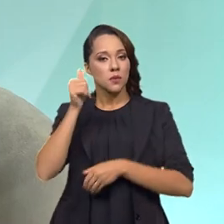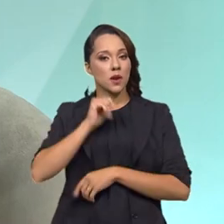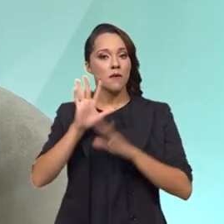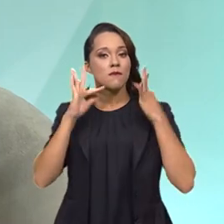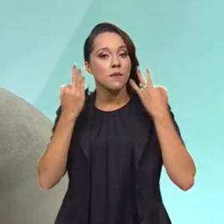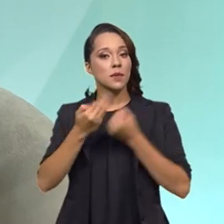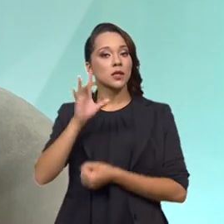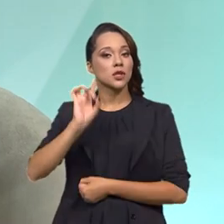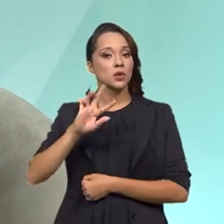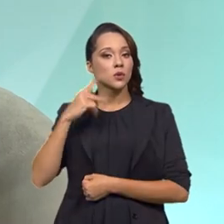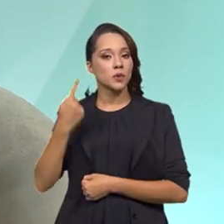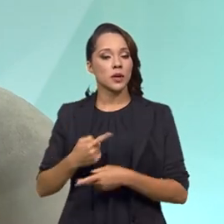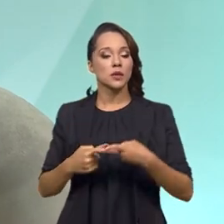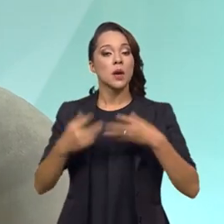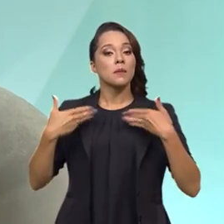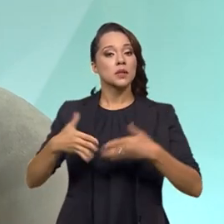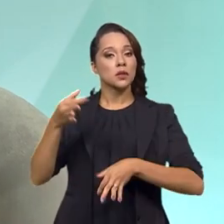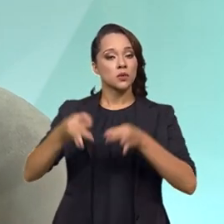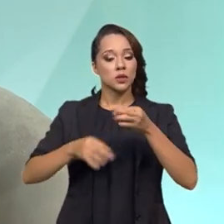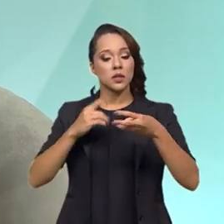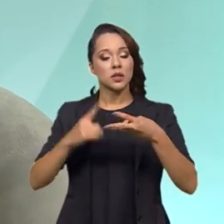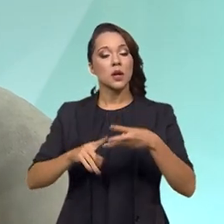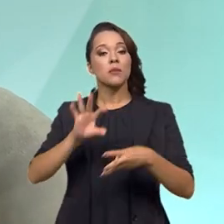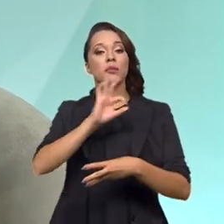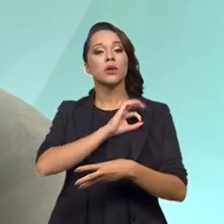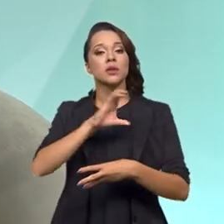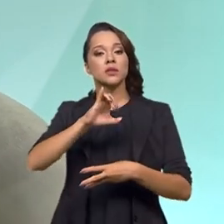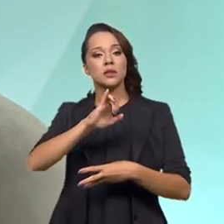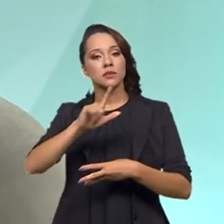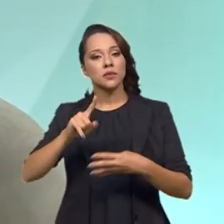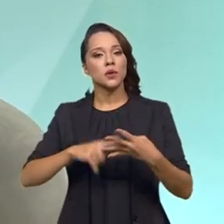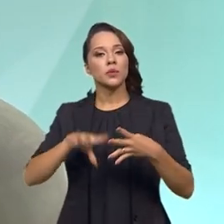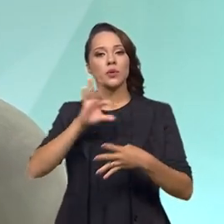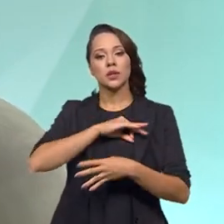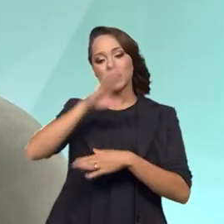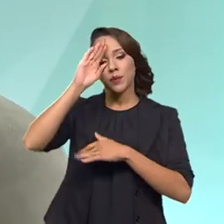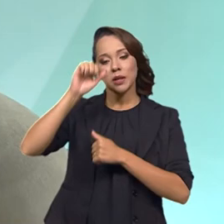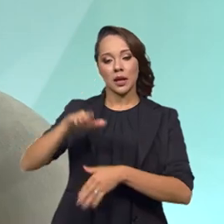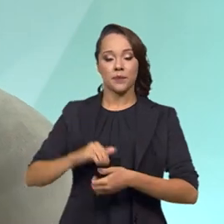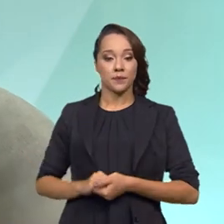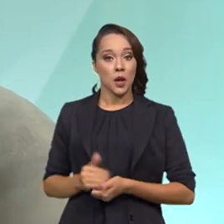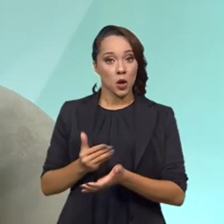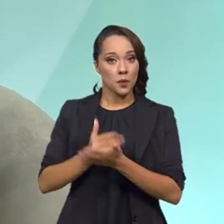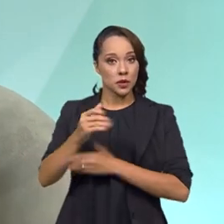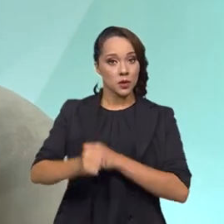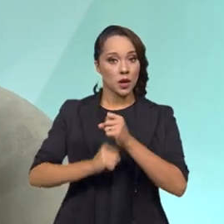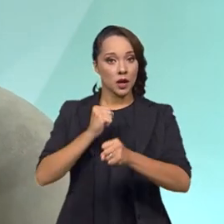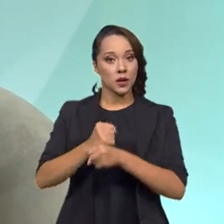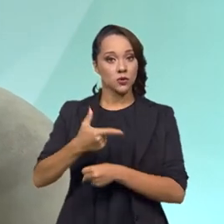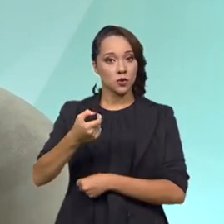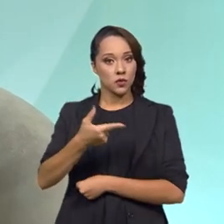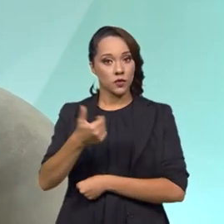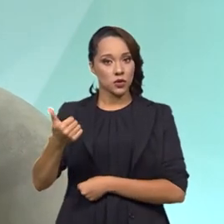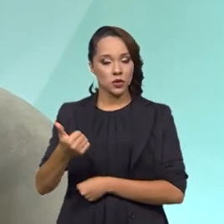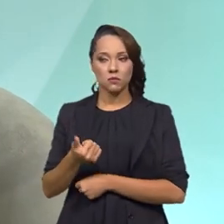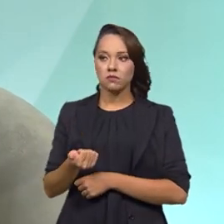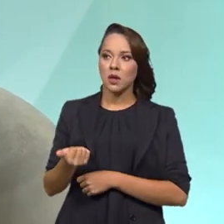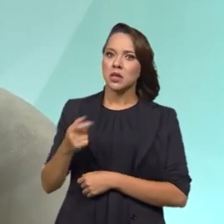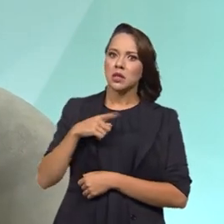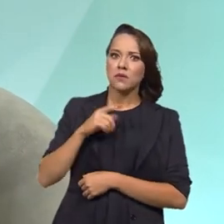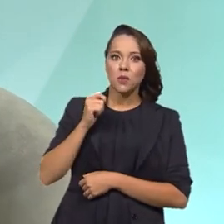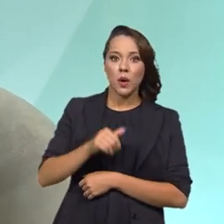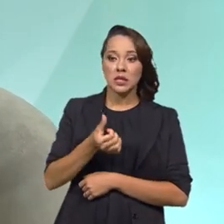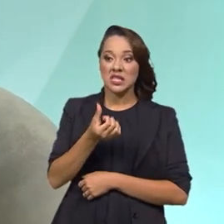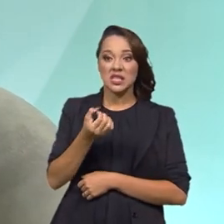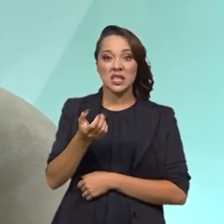e Direitos Humanos, Ministério da Justiça, Polícia Civil e Polícia Militar. Começamos em 2021, foram apreendidos quase 600